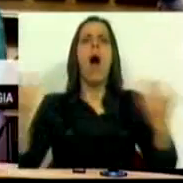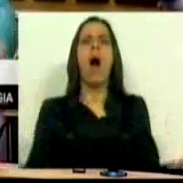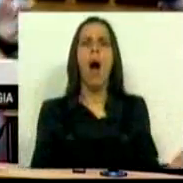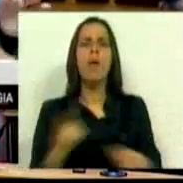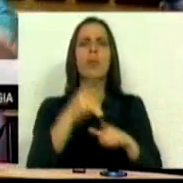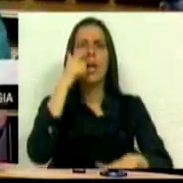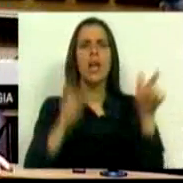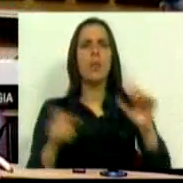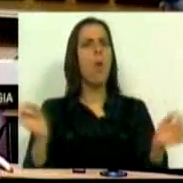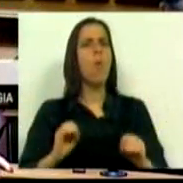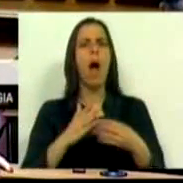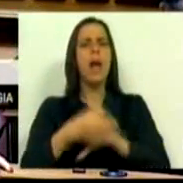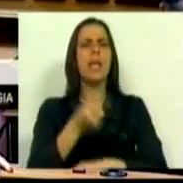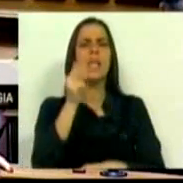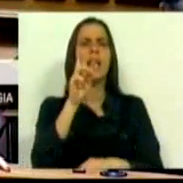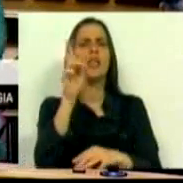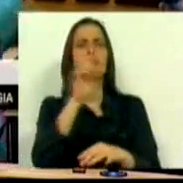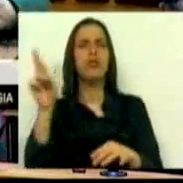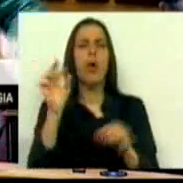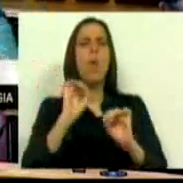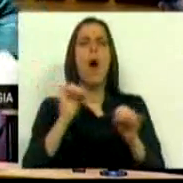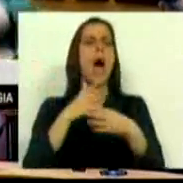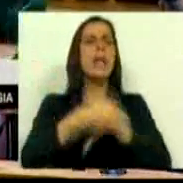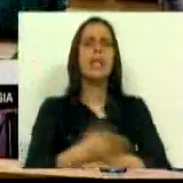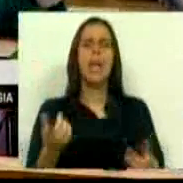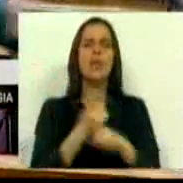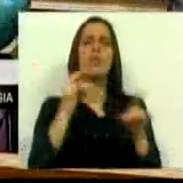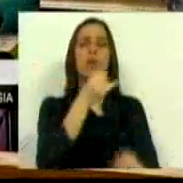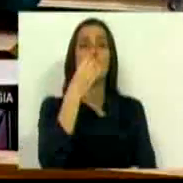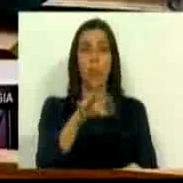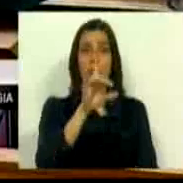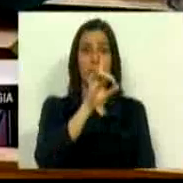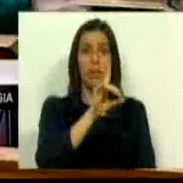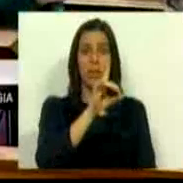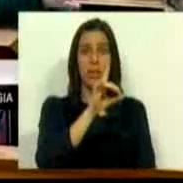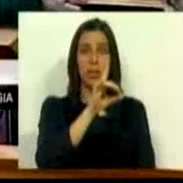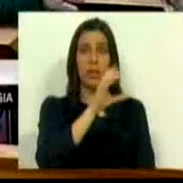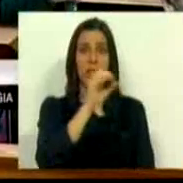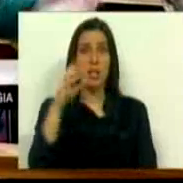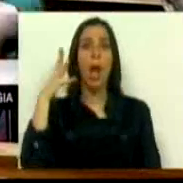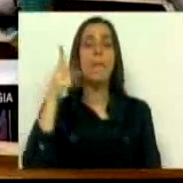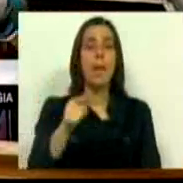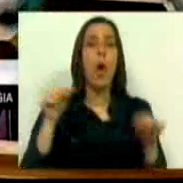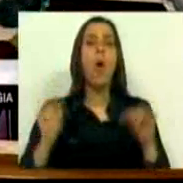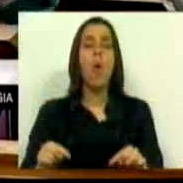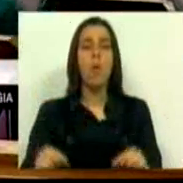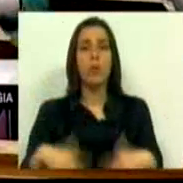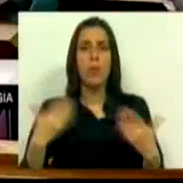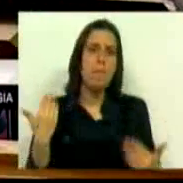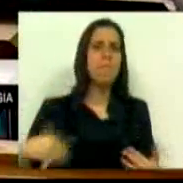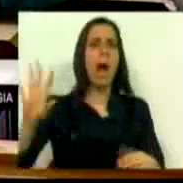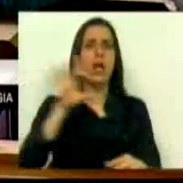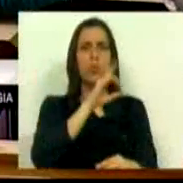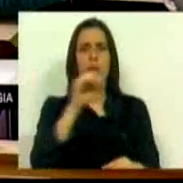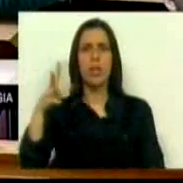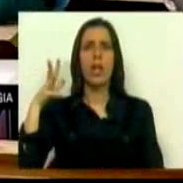Porquê que os cidadãos não têm acesso à tarifa? Porquê que em 2011 eram 600 mil e hoje serão muito